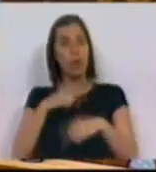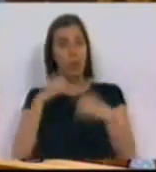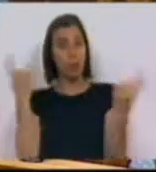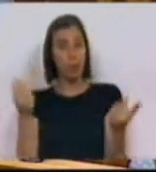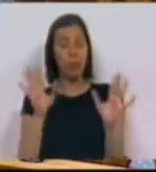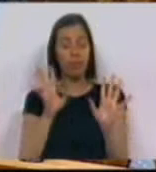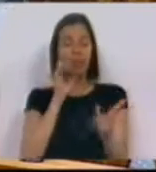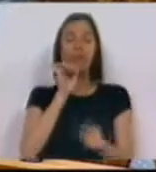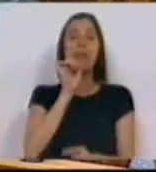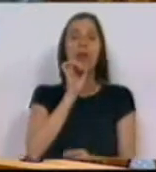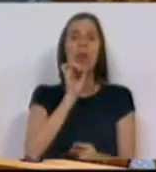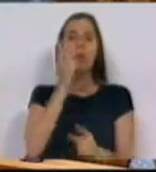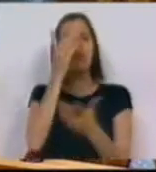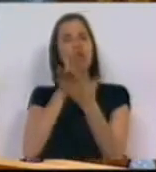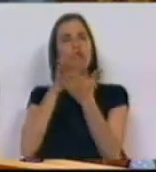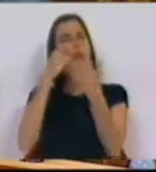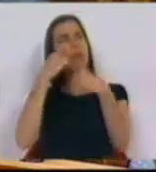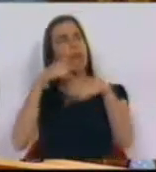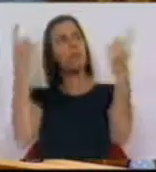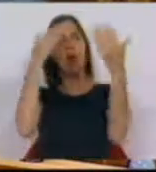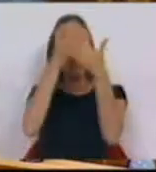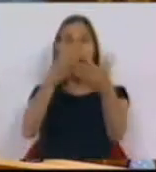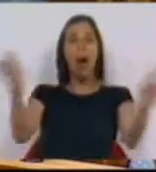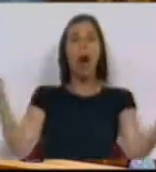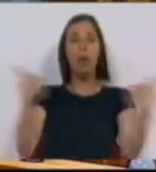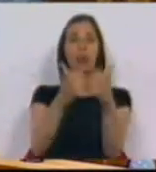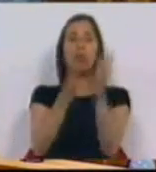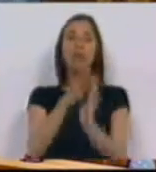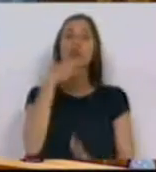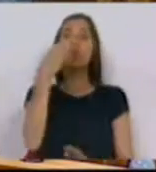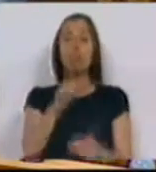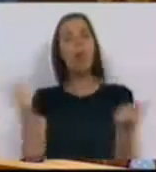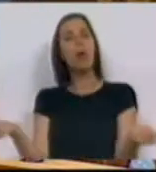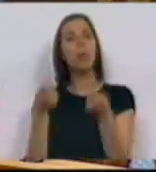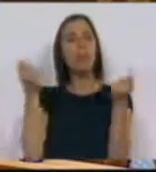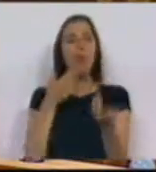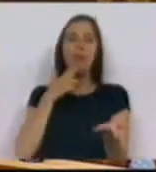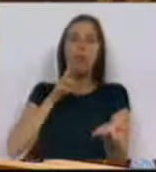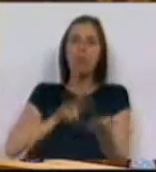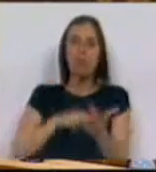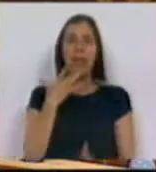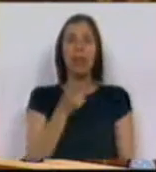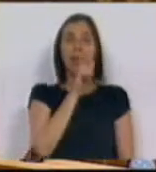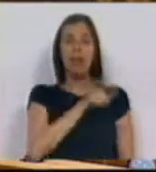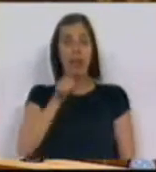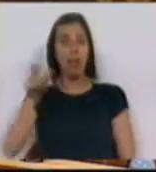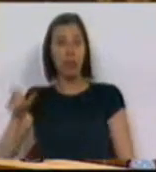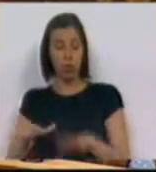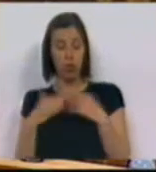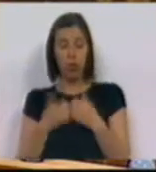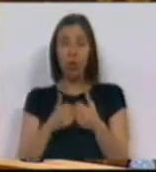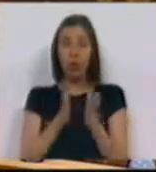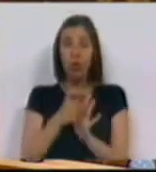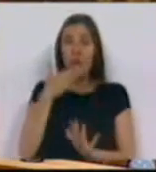A valorização de uma escola pública aberta a todos e promotora da realização individual e social de